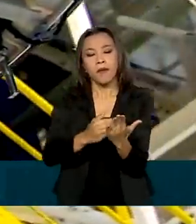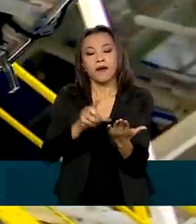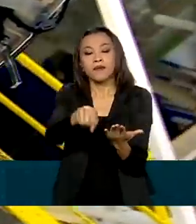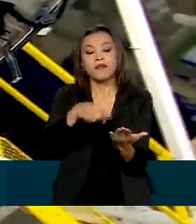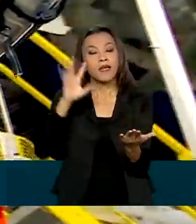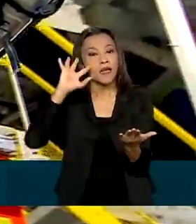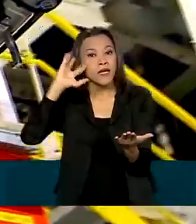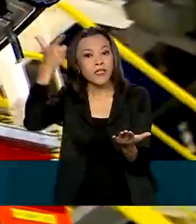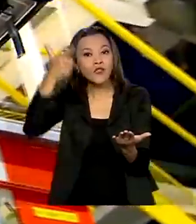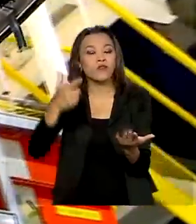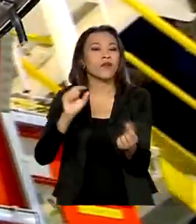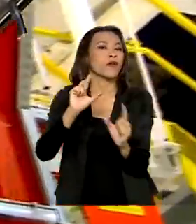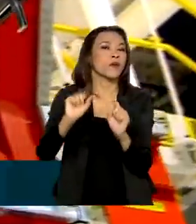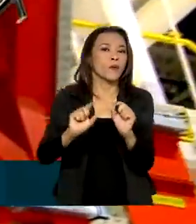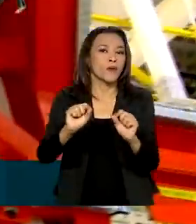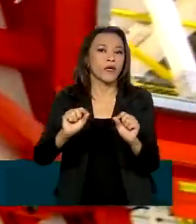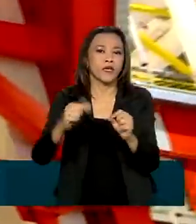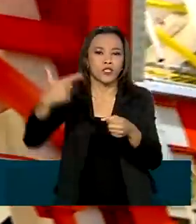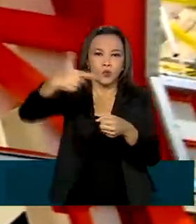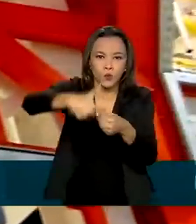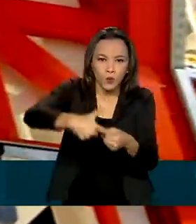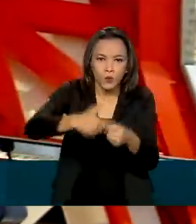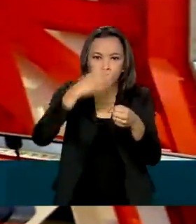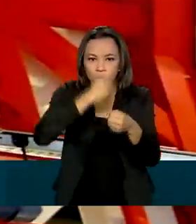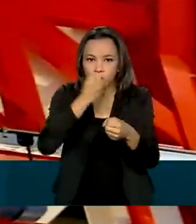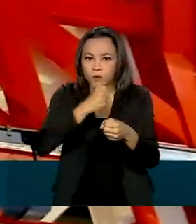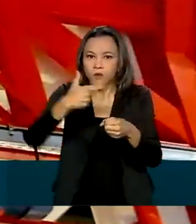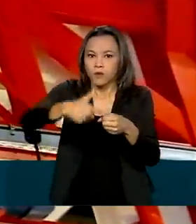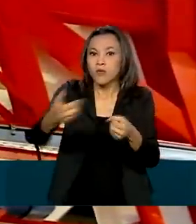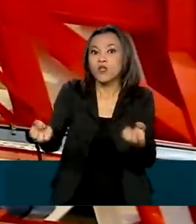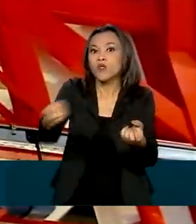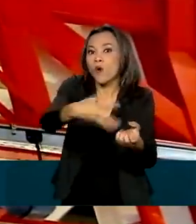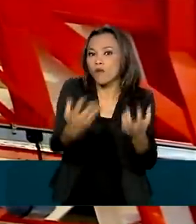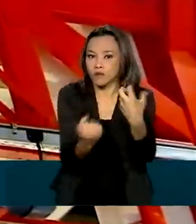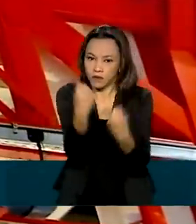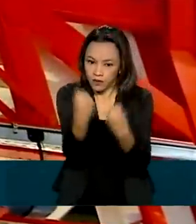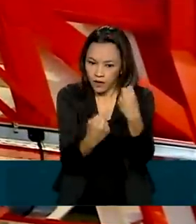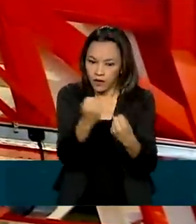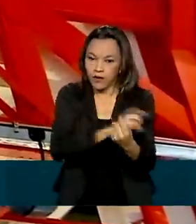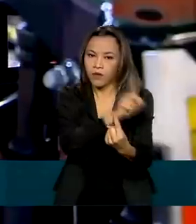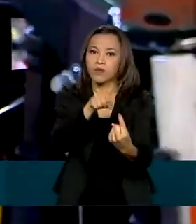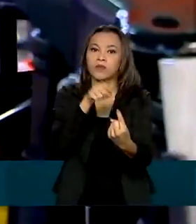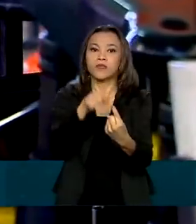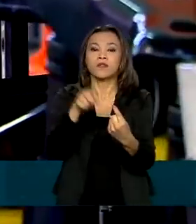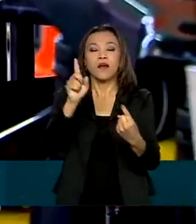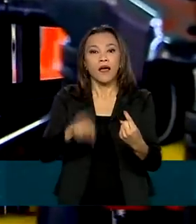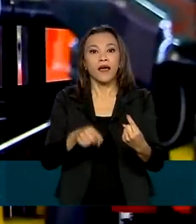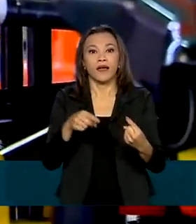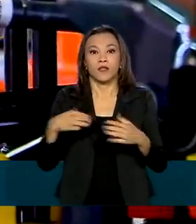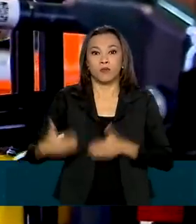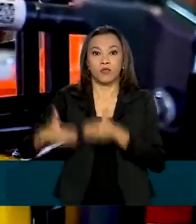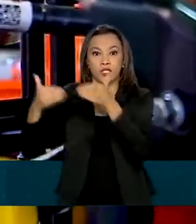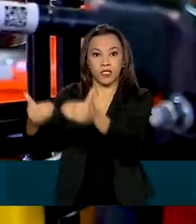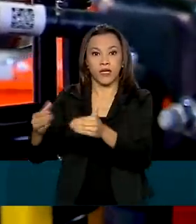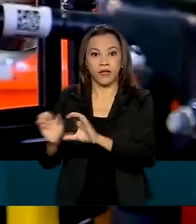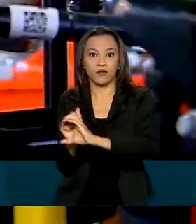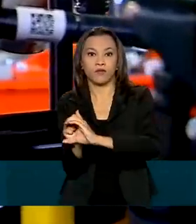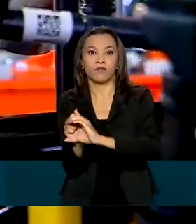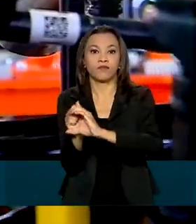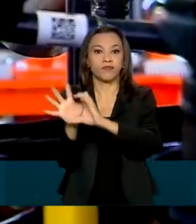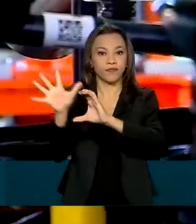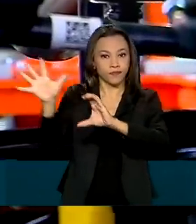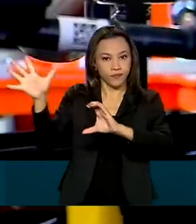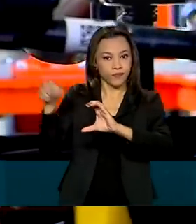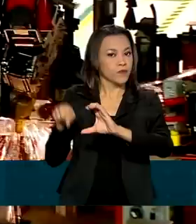para reduzir o consumo de combustíveis em veículos novos. A ideia do Ministério da Ciência, Tecnologia